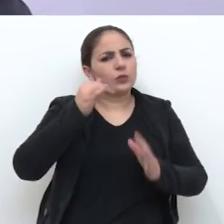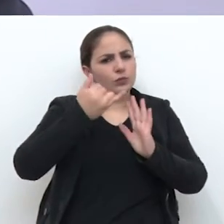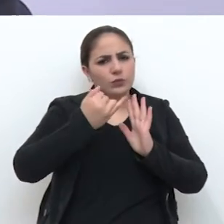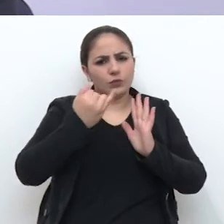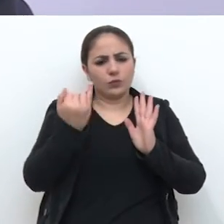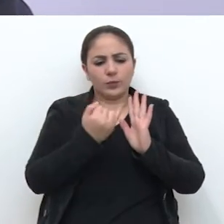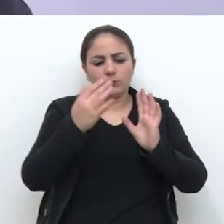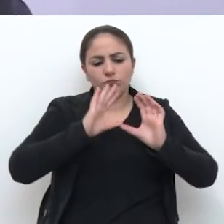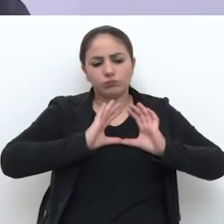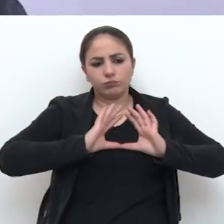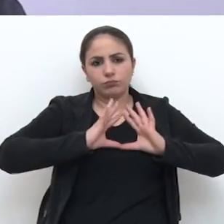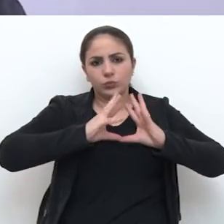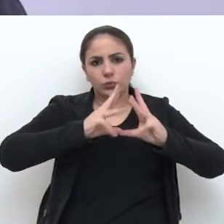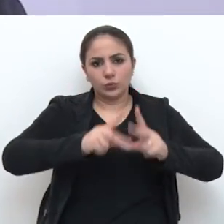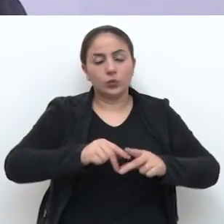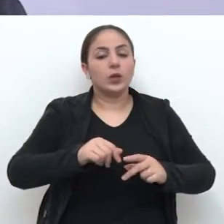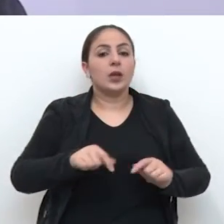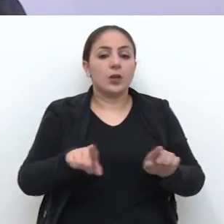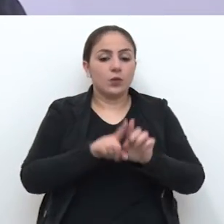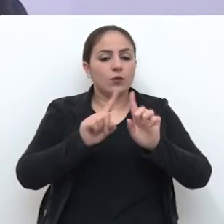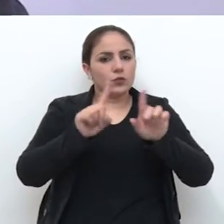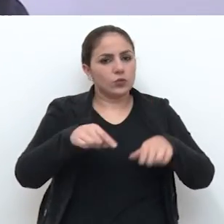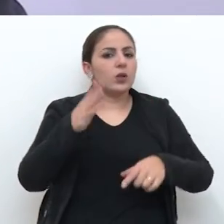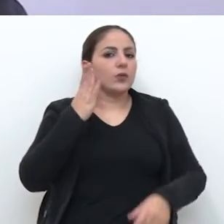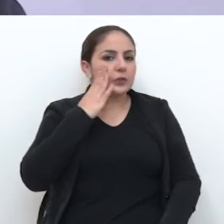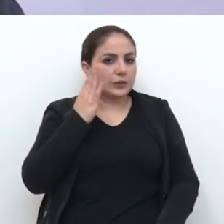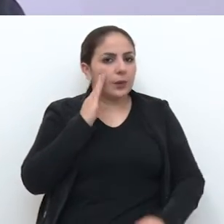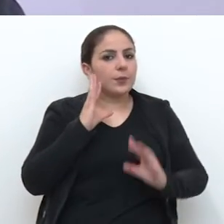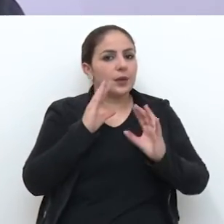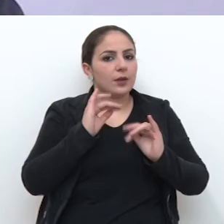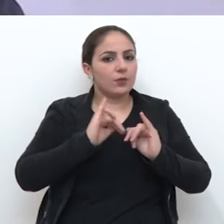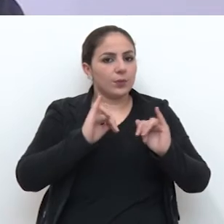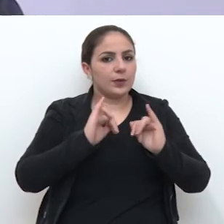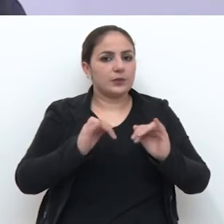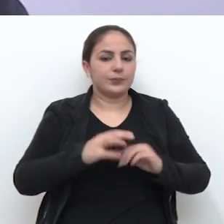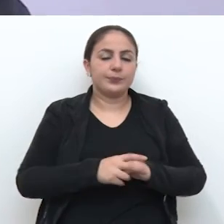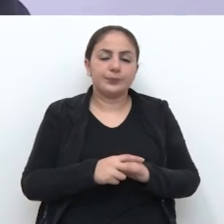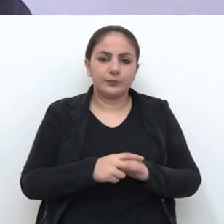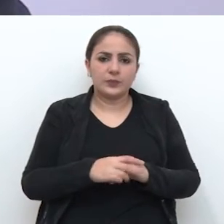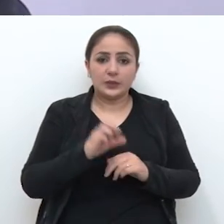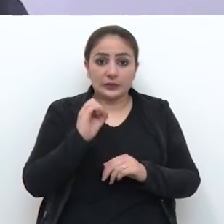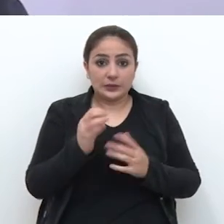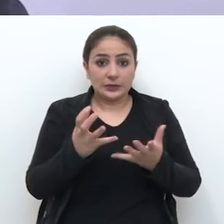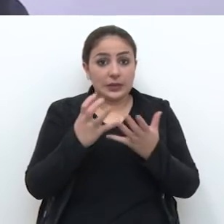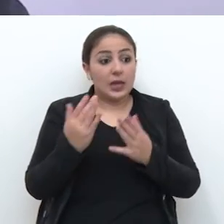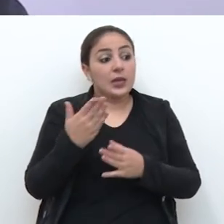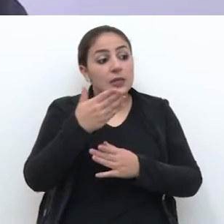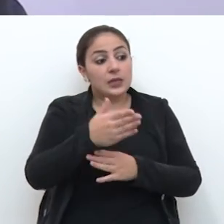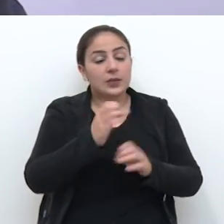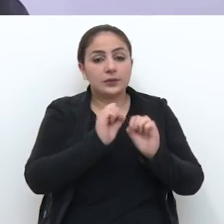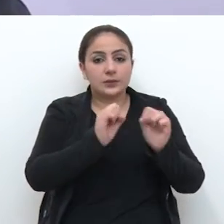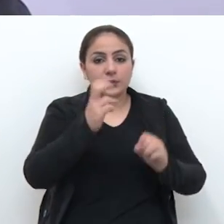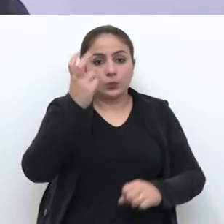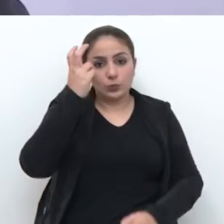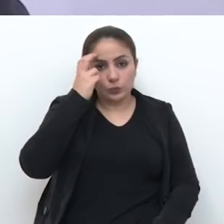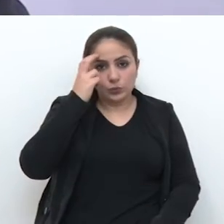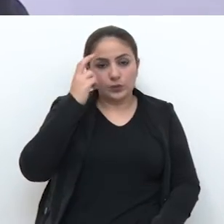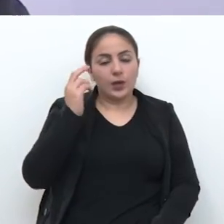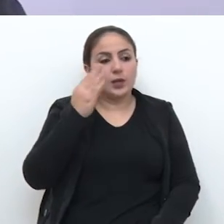informações e os nossos funcionários também estão preparados para dar todas as informações possíveis. Alguém quiser passar na Secretaria também,